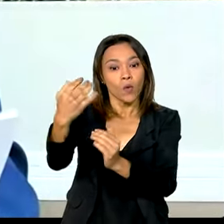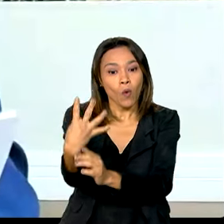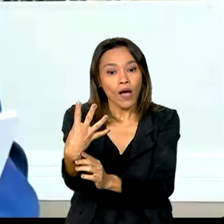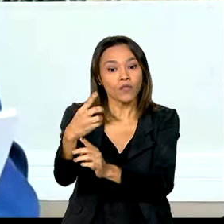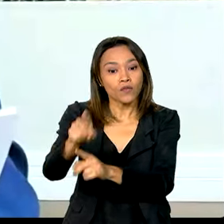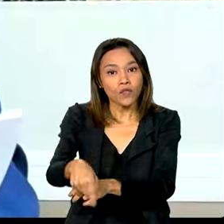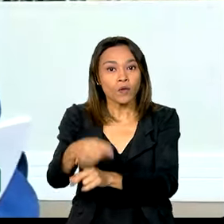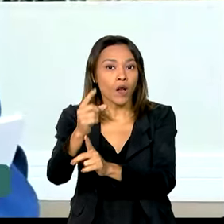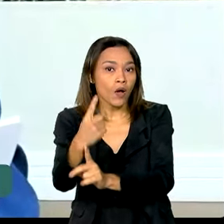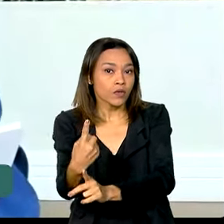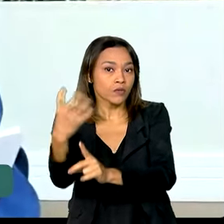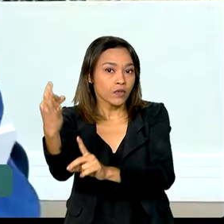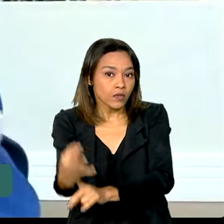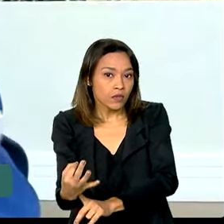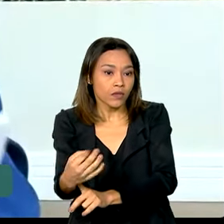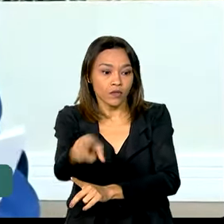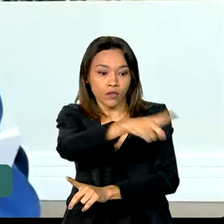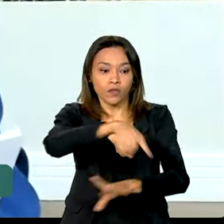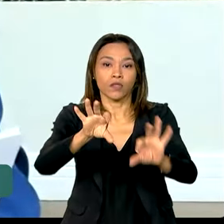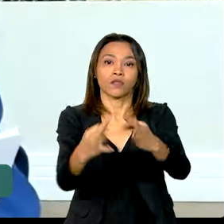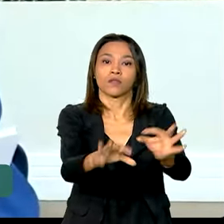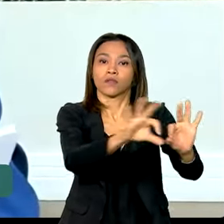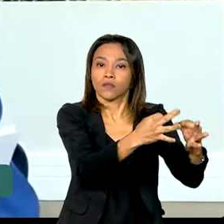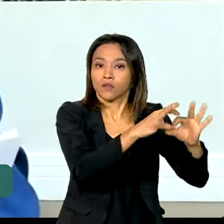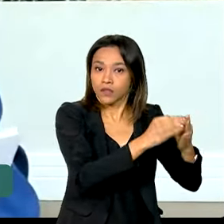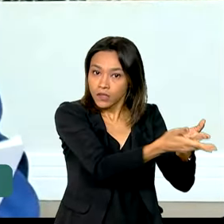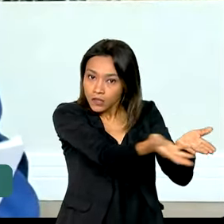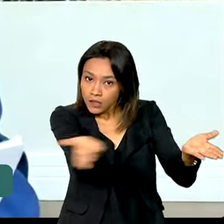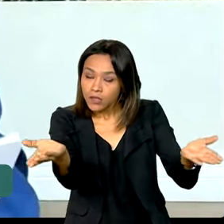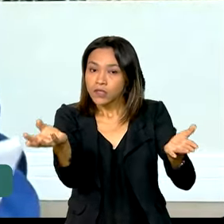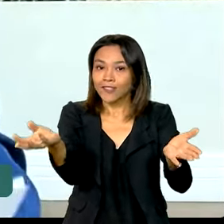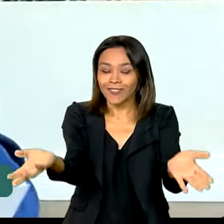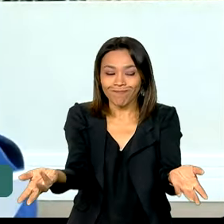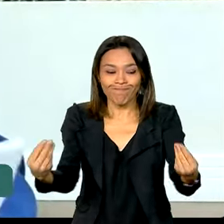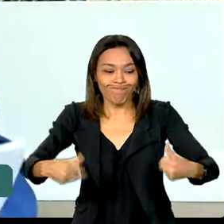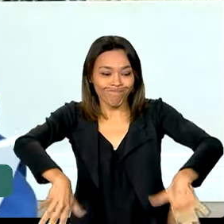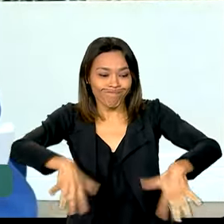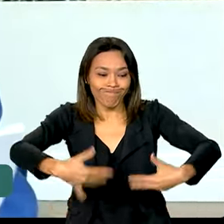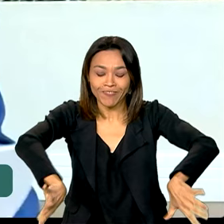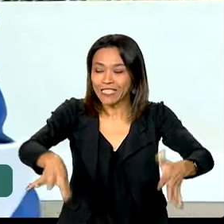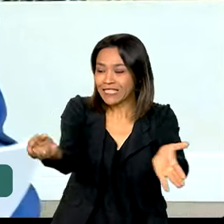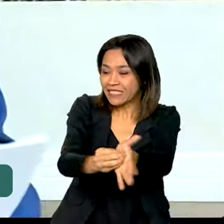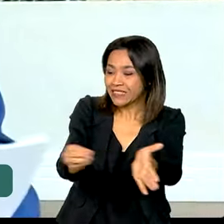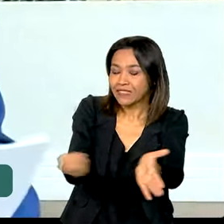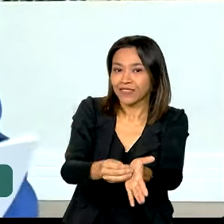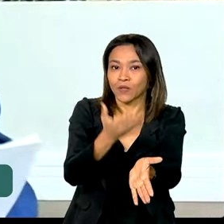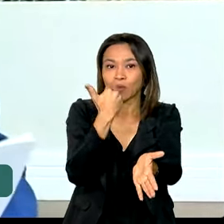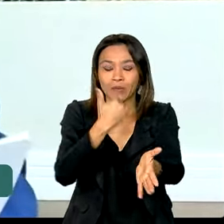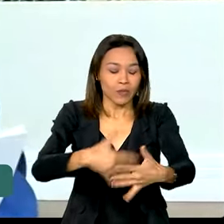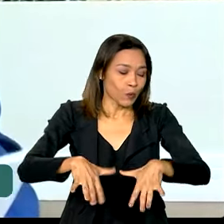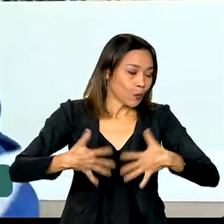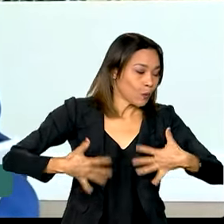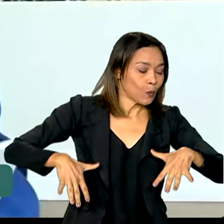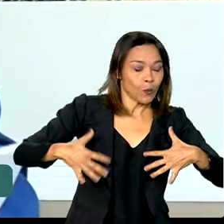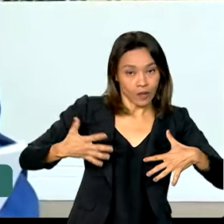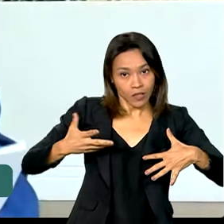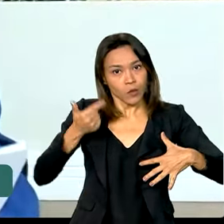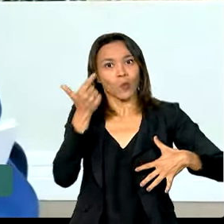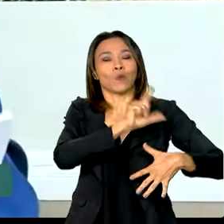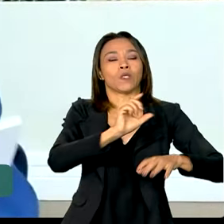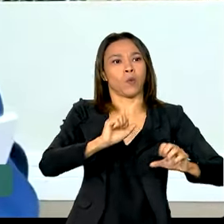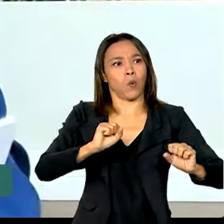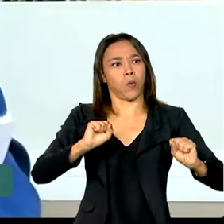dos brasileiros que enfrentam a insegurança alimentar e é resultado do esforço